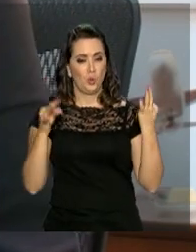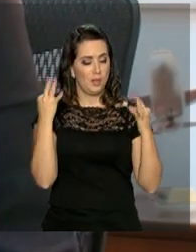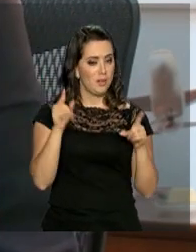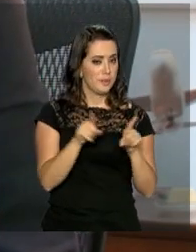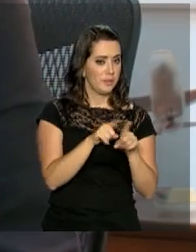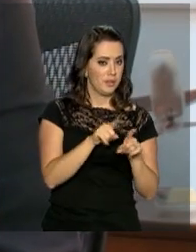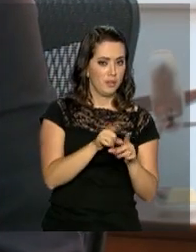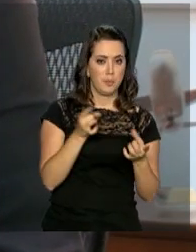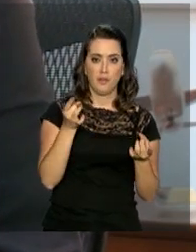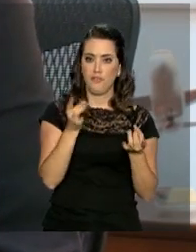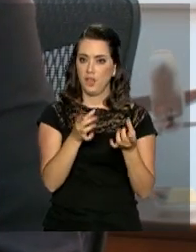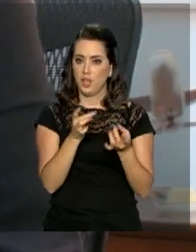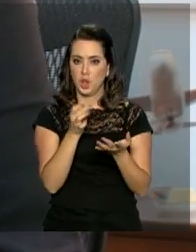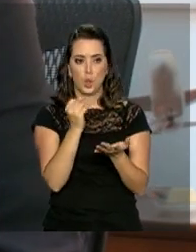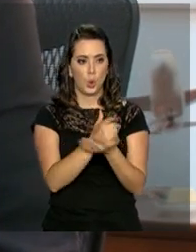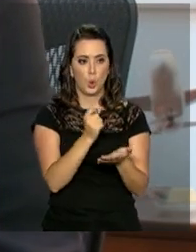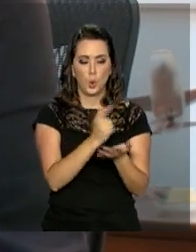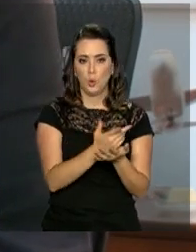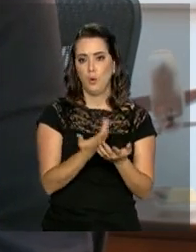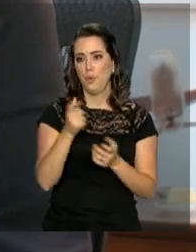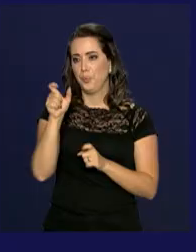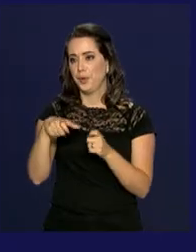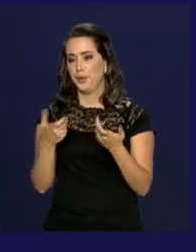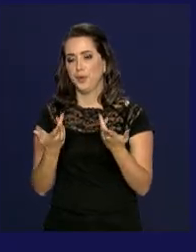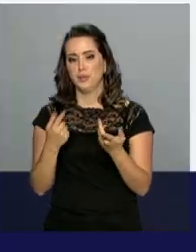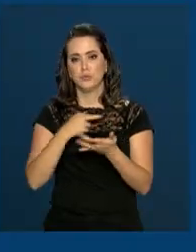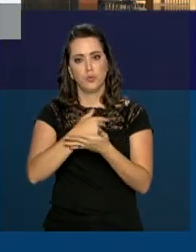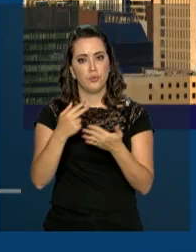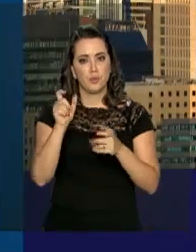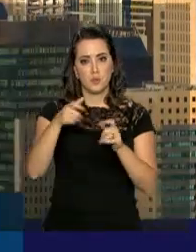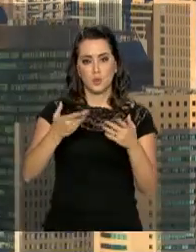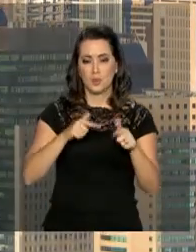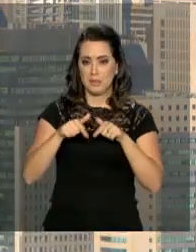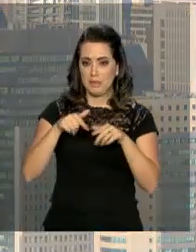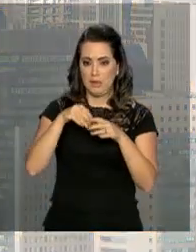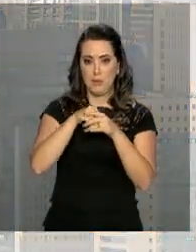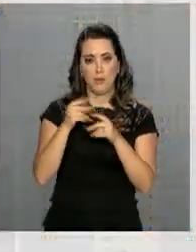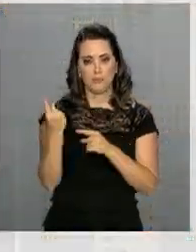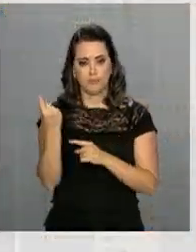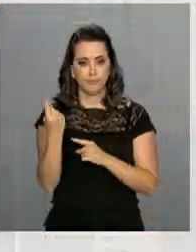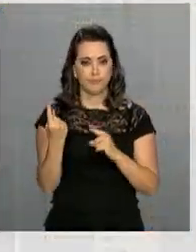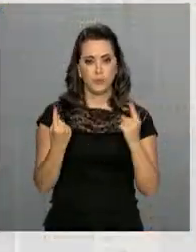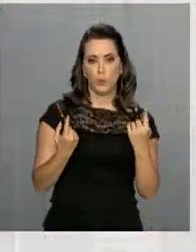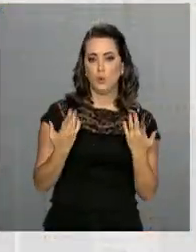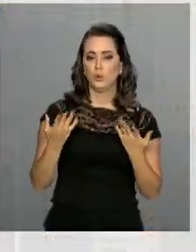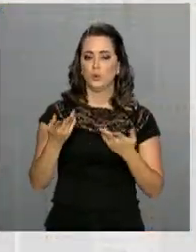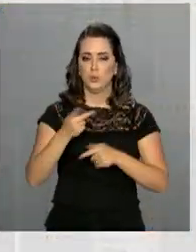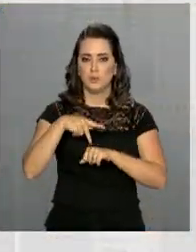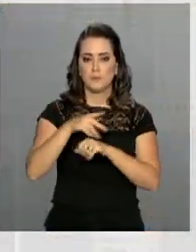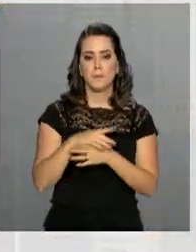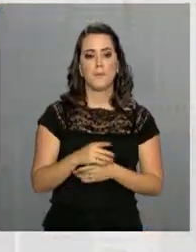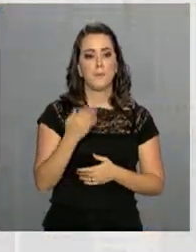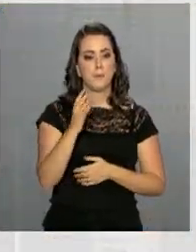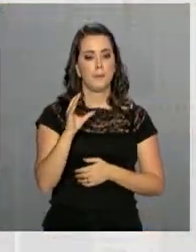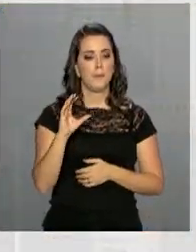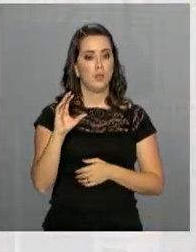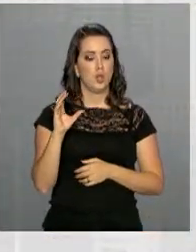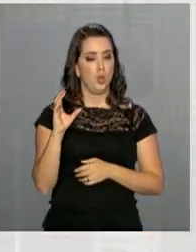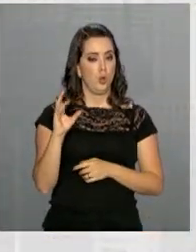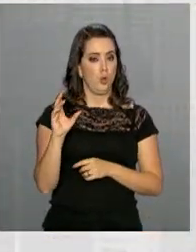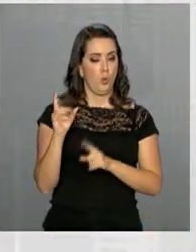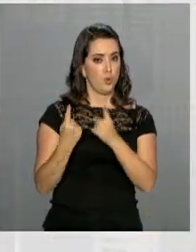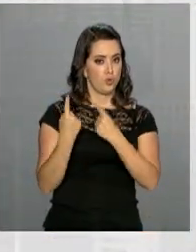mas também para certos tipos de prestadores de serviços. O Chile é o segundo maior parceiro comercial do Brasil na América do Sul,